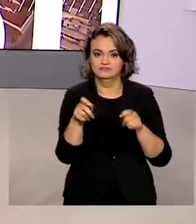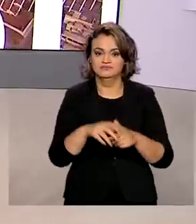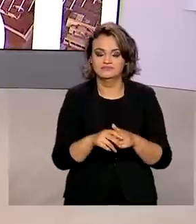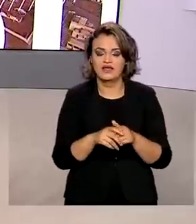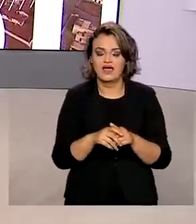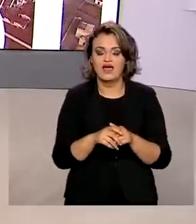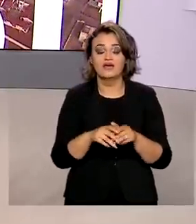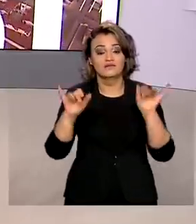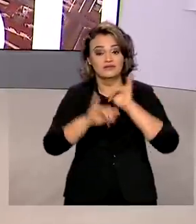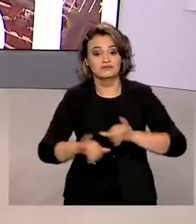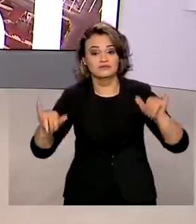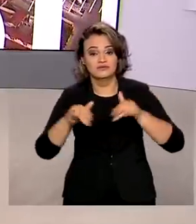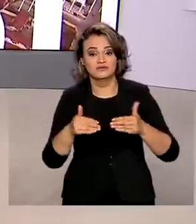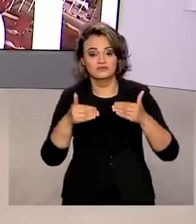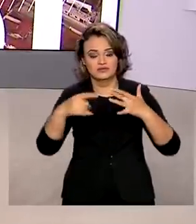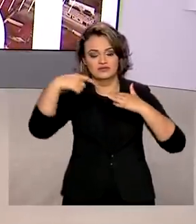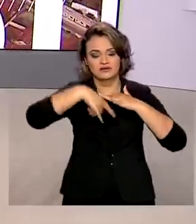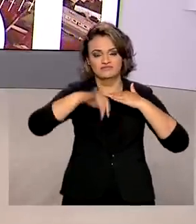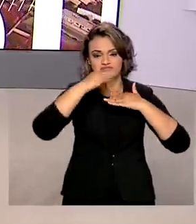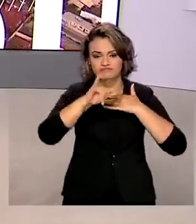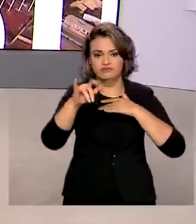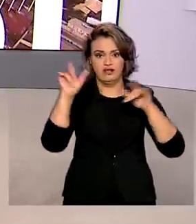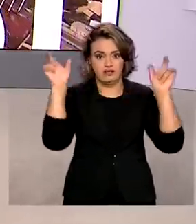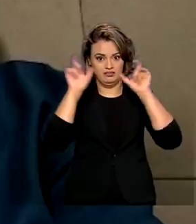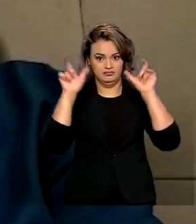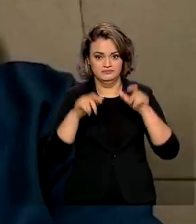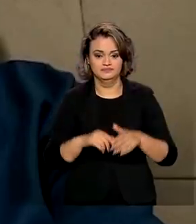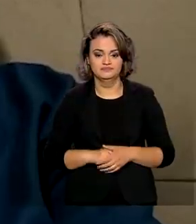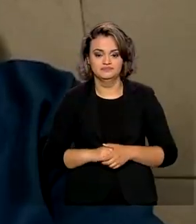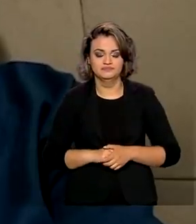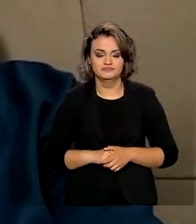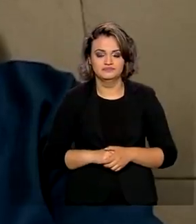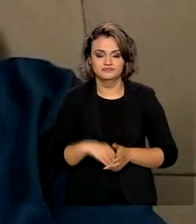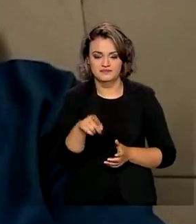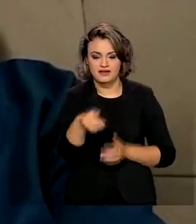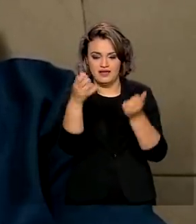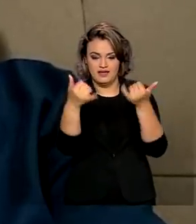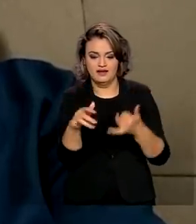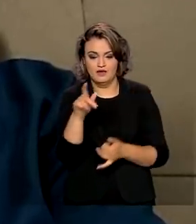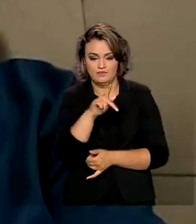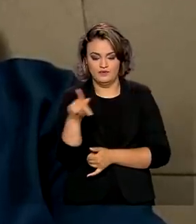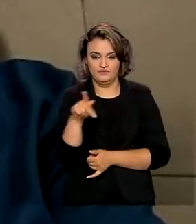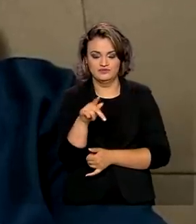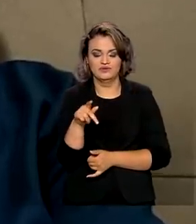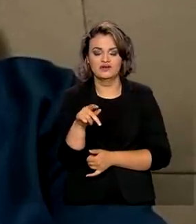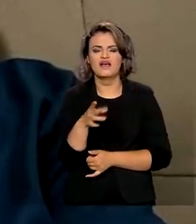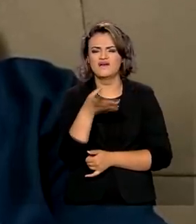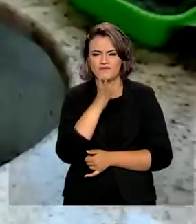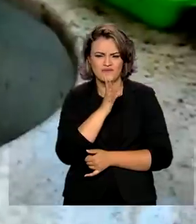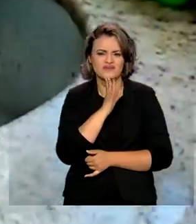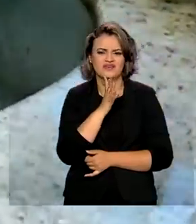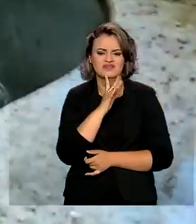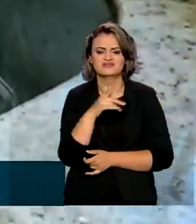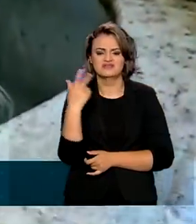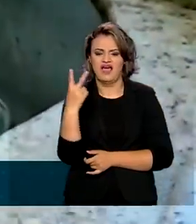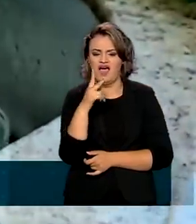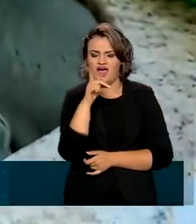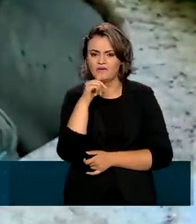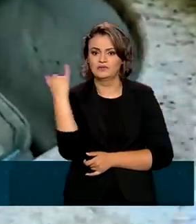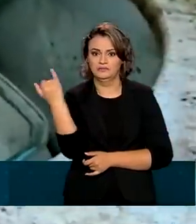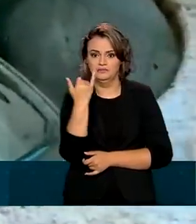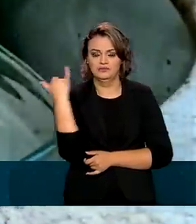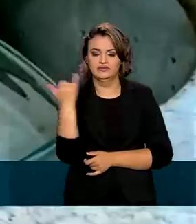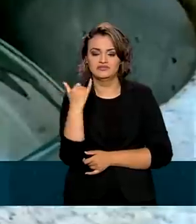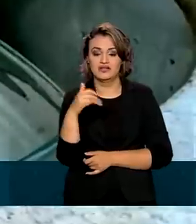Uma campanha do Ministério de Minas e Energia faz o alerta. A professora Marcilene conhece bem o valor da água.